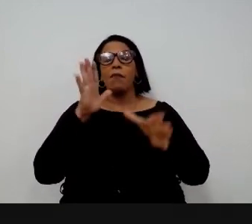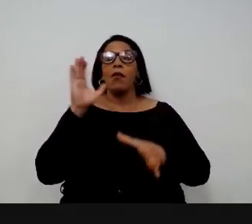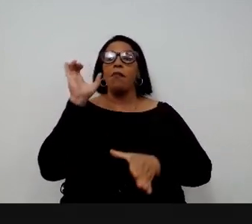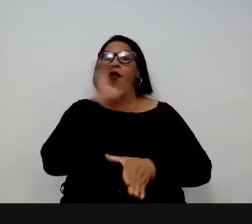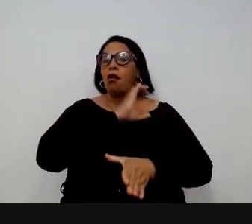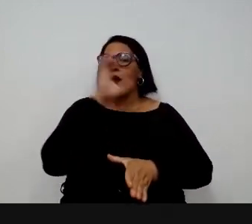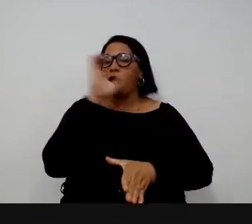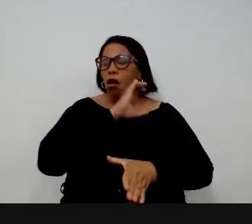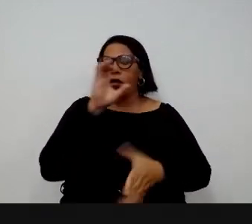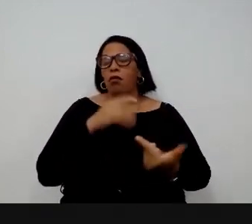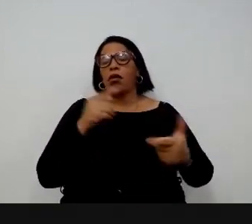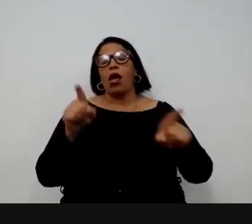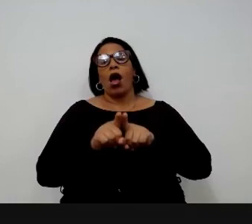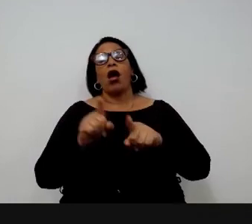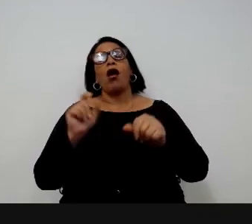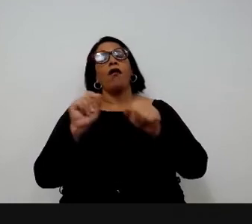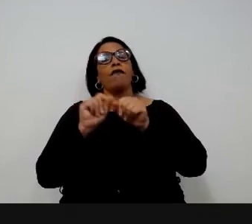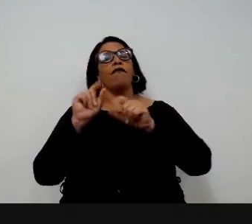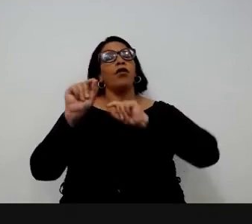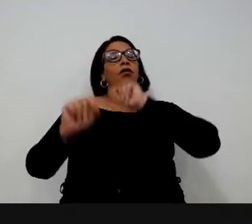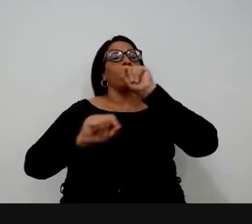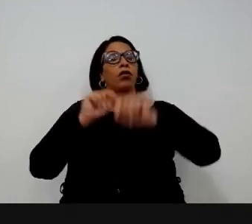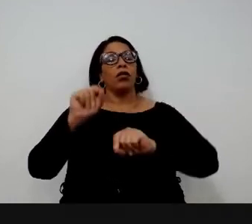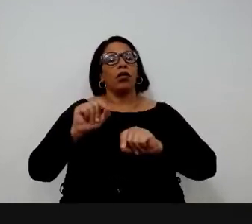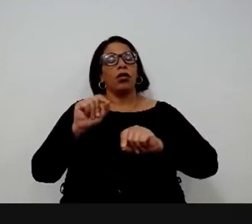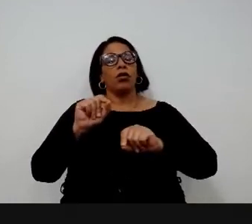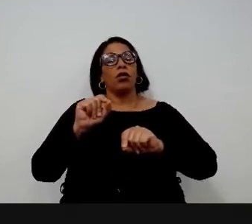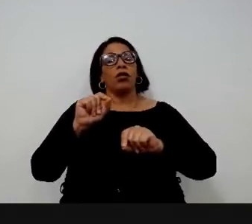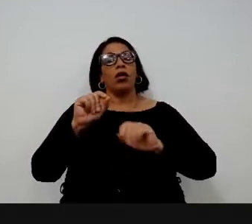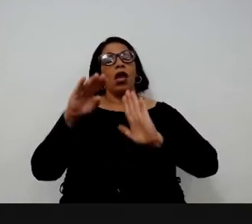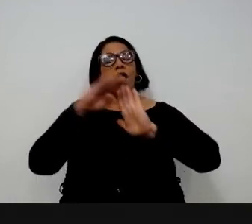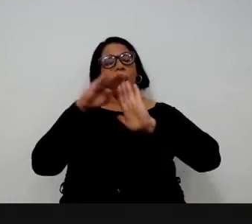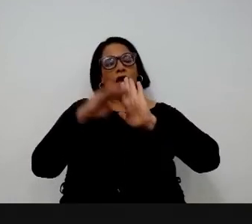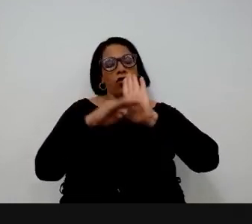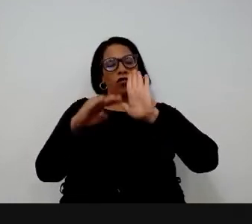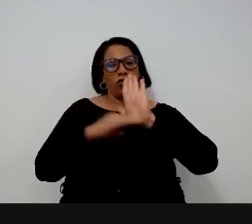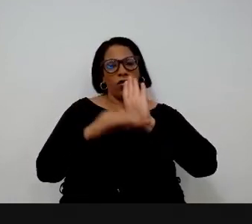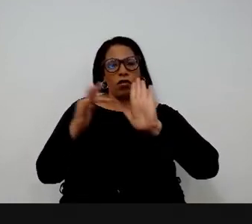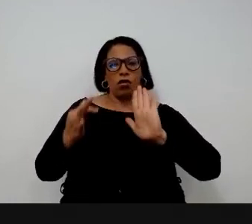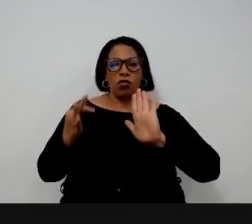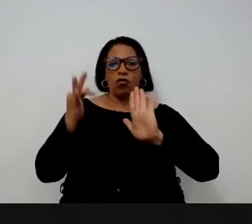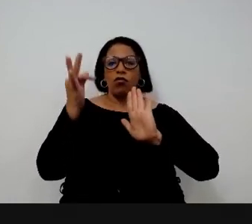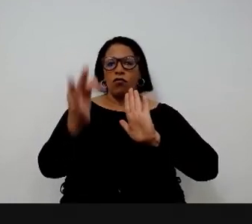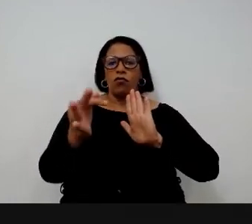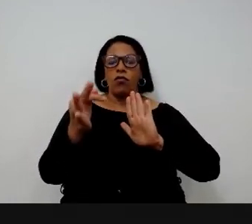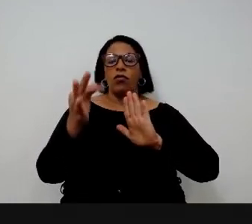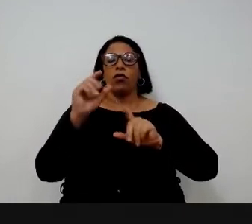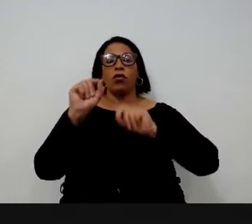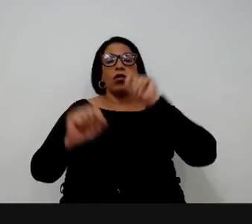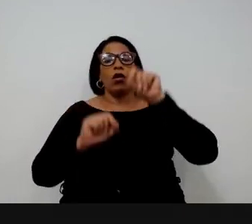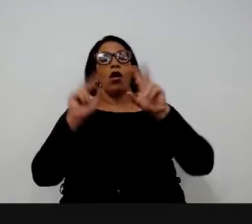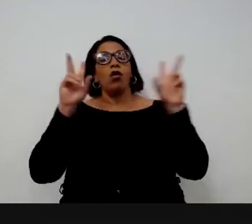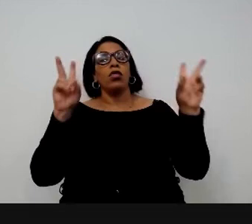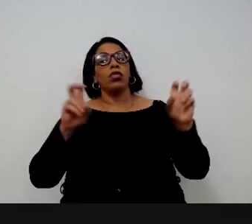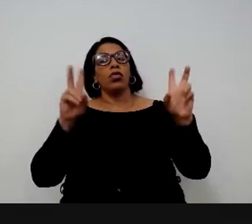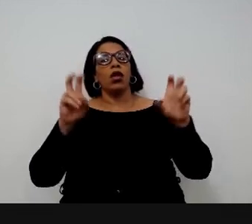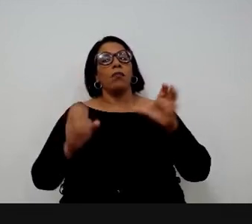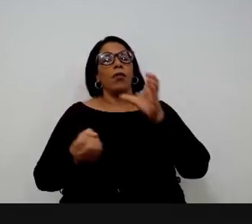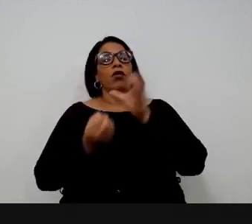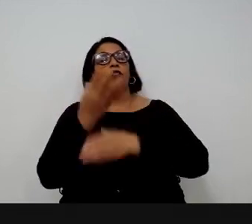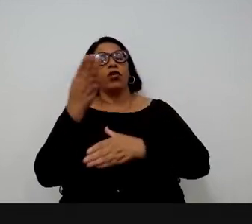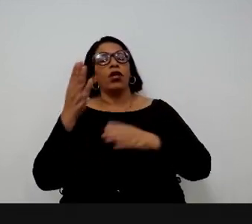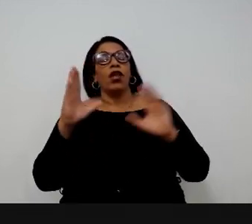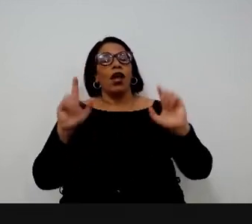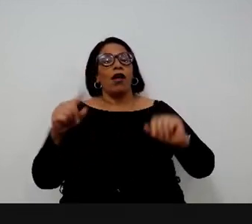sobre isso foi feito agora na nossa semana de inovação que é a agenda de futuros com o tema tempo de